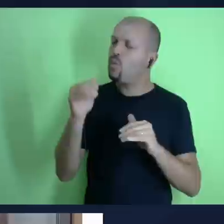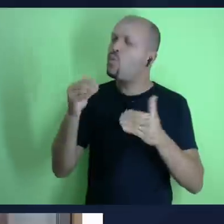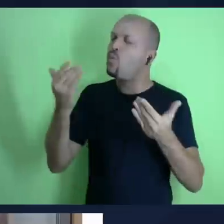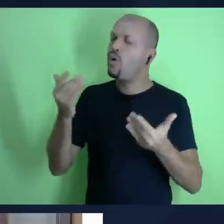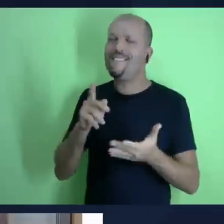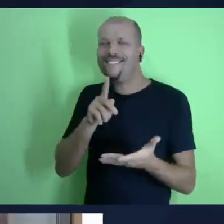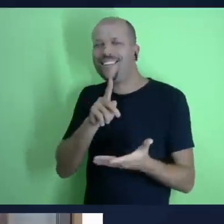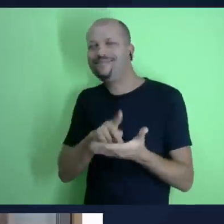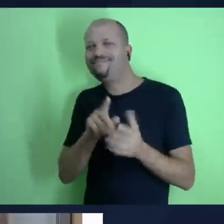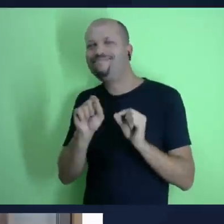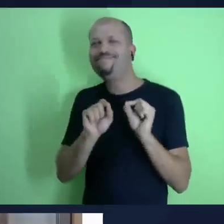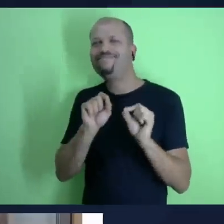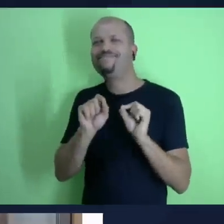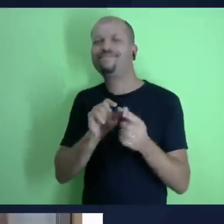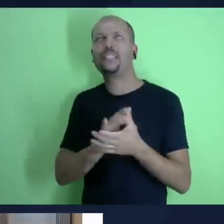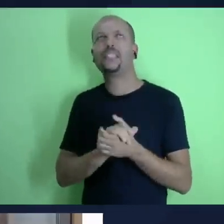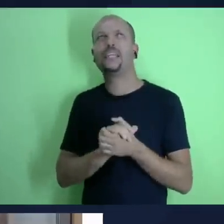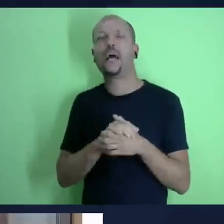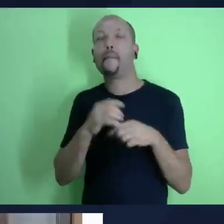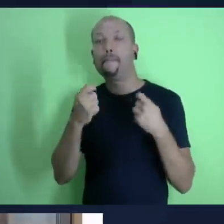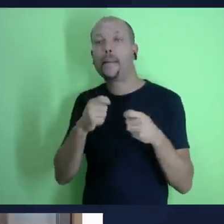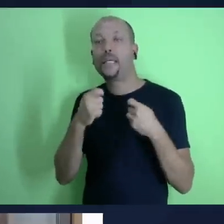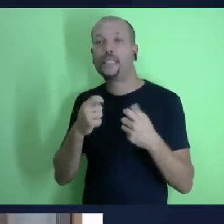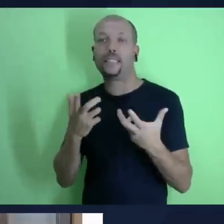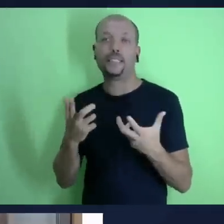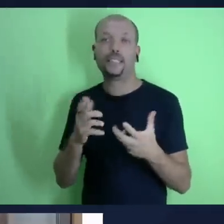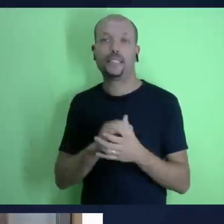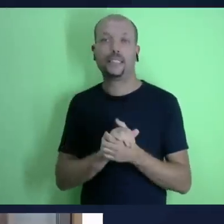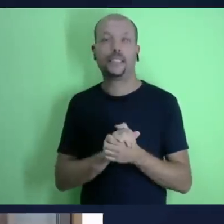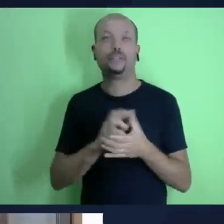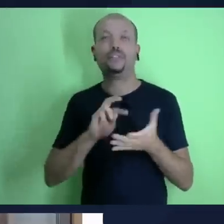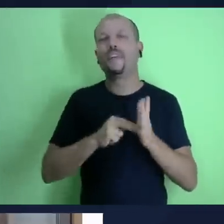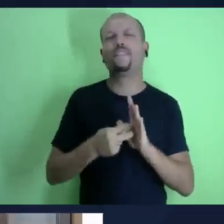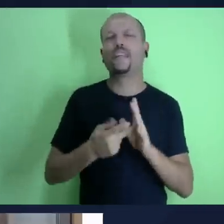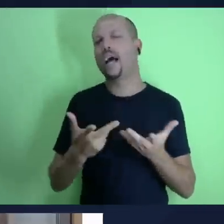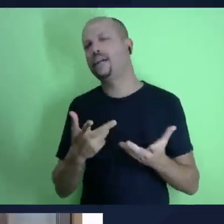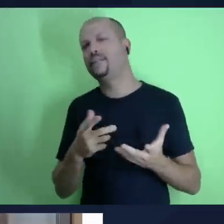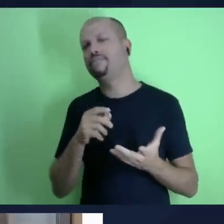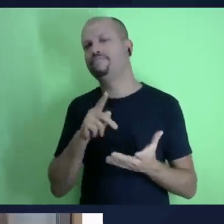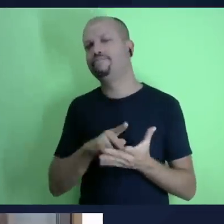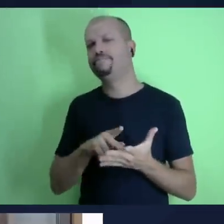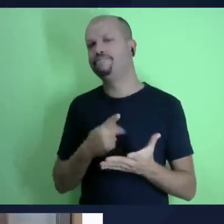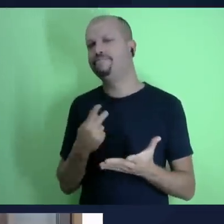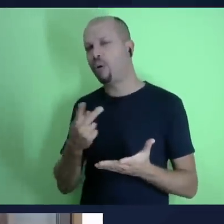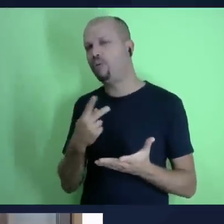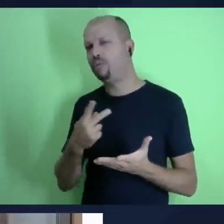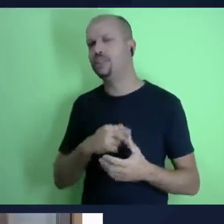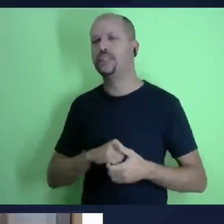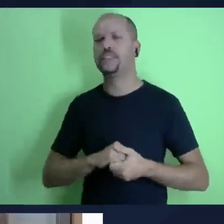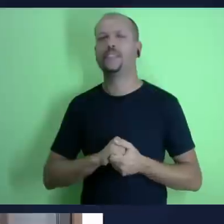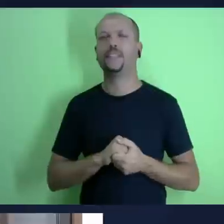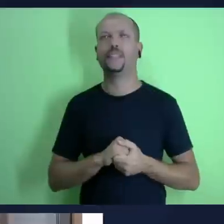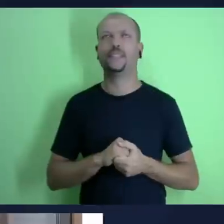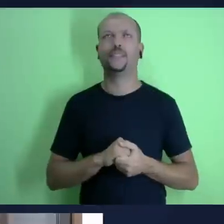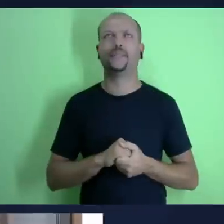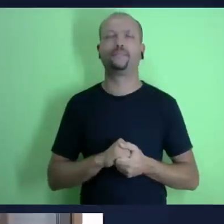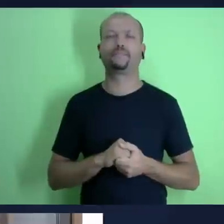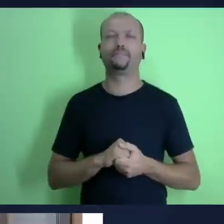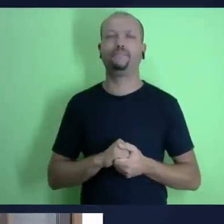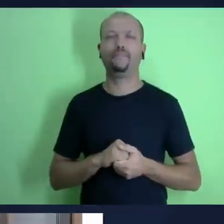dono de tudo será que isso muda o nosso relacionamento com os bens que possuímos?